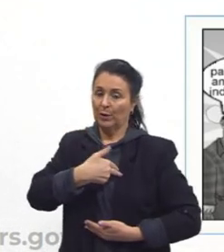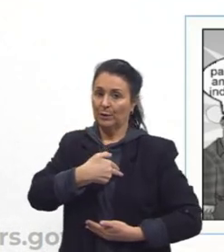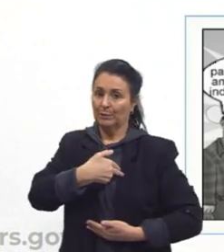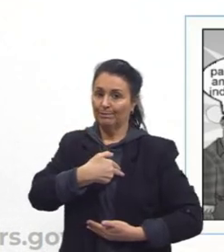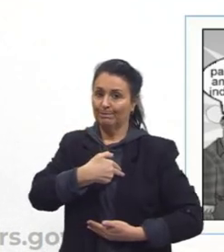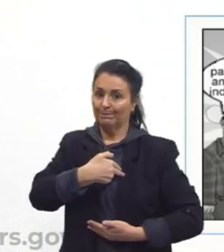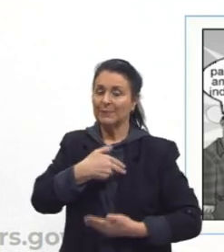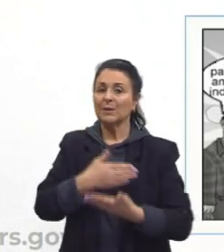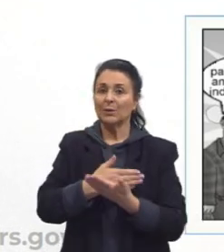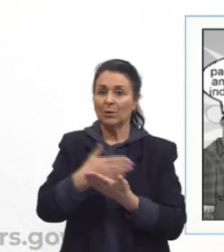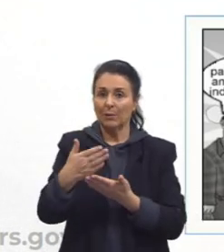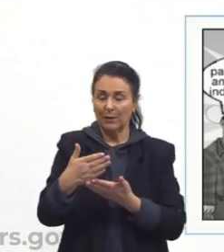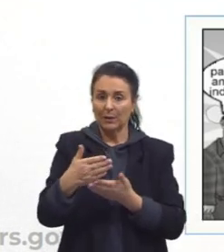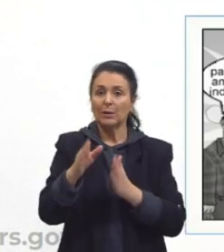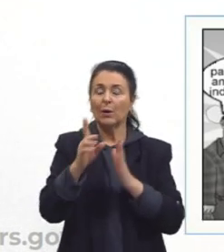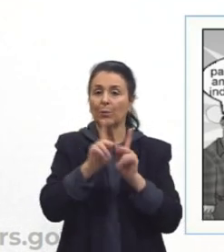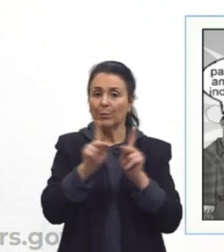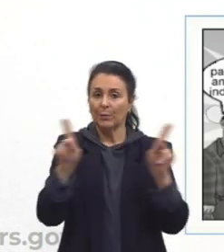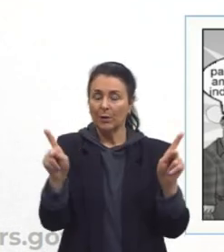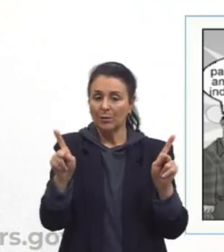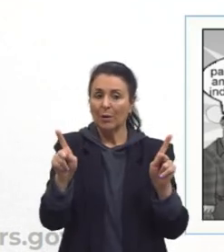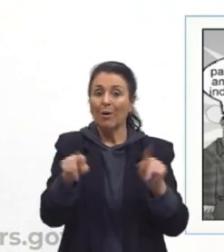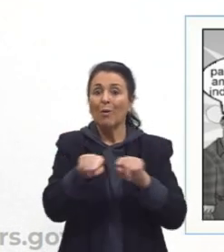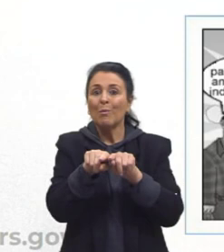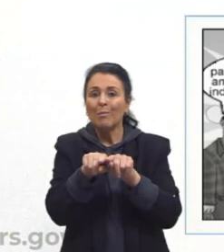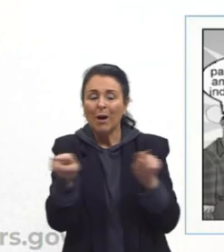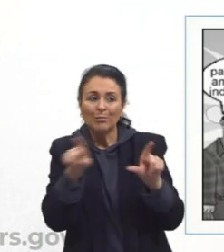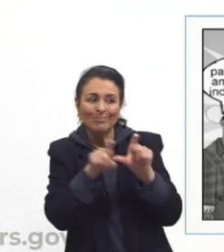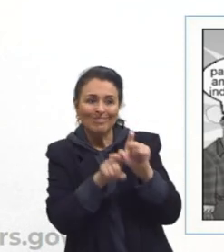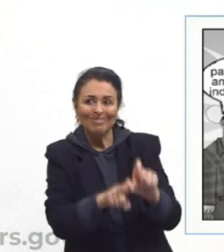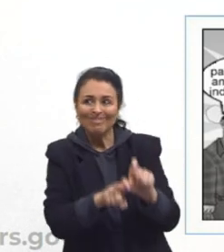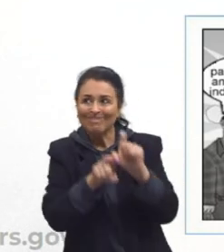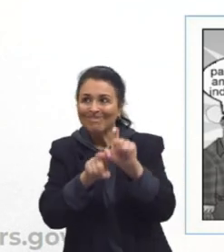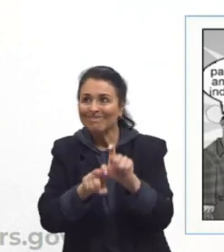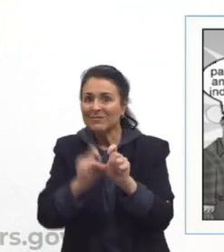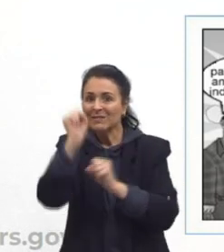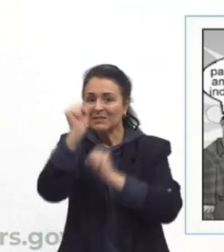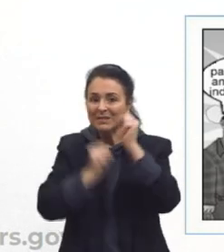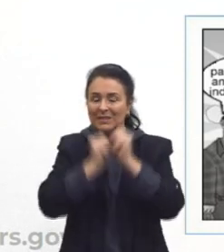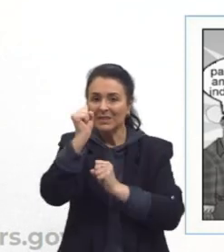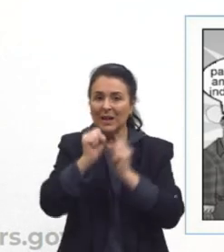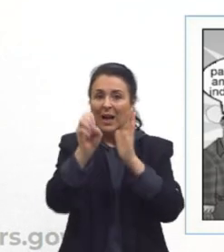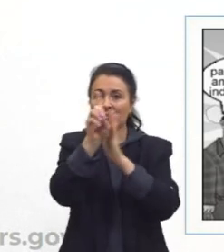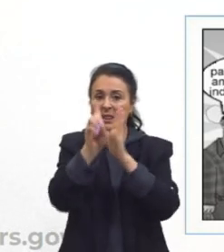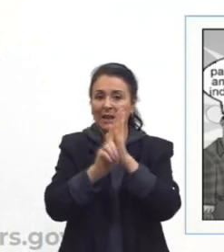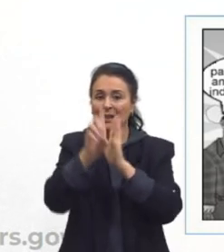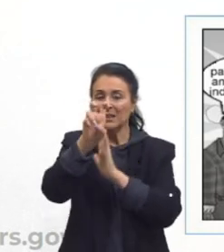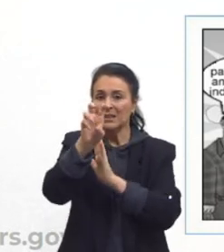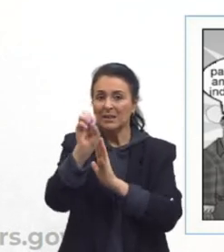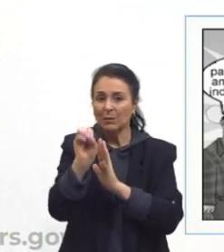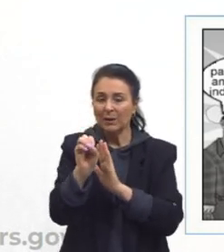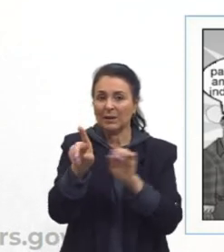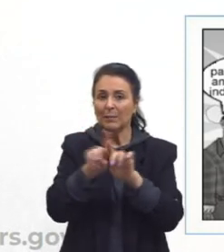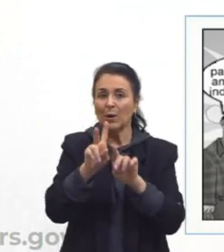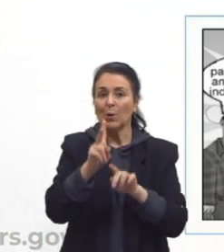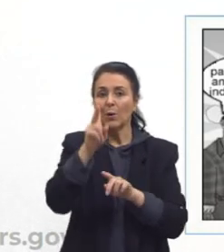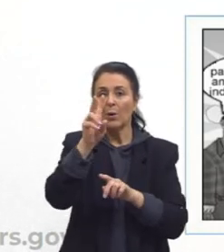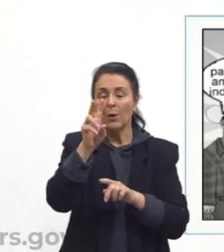Vargas, mas nós continuamos nessa dependência industrial, na década de 50, com o Kubitschek,